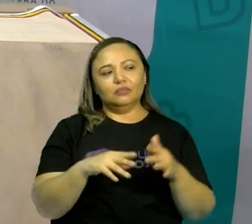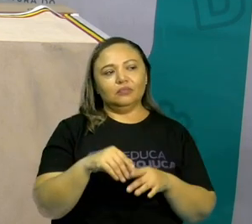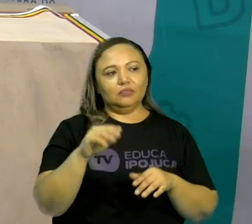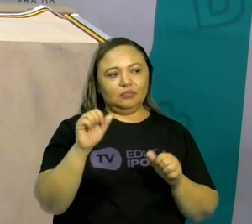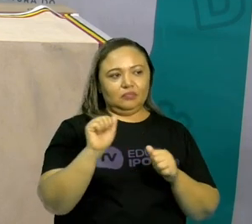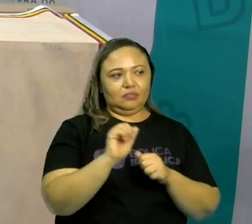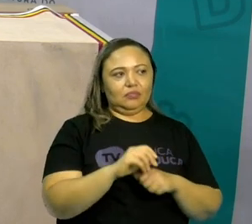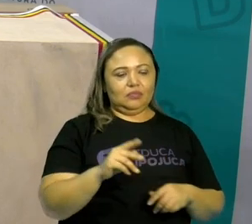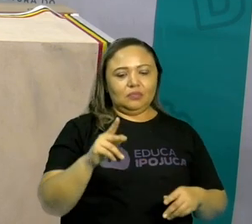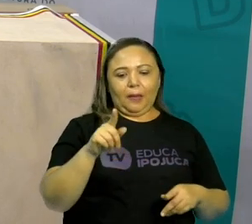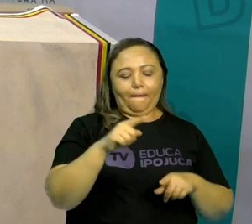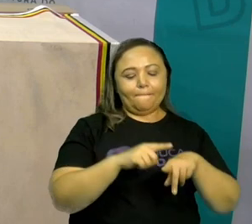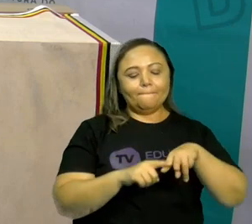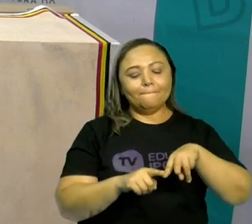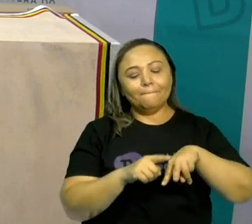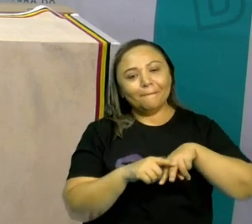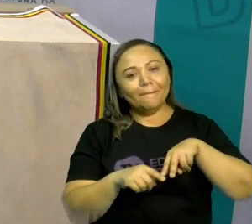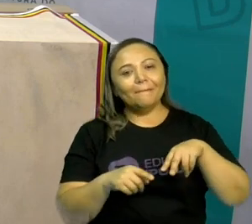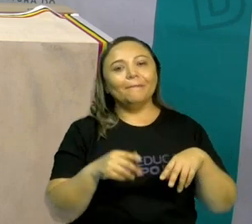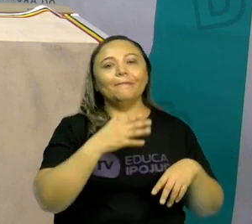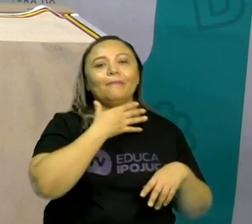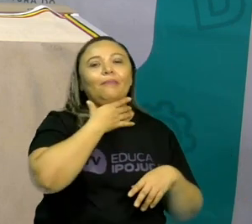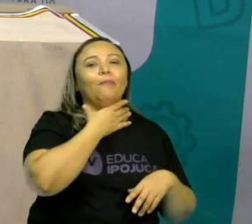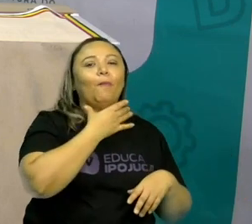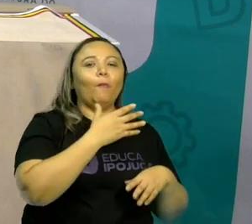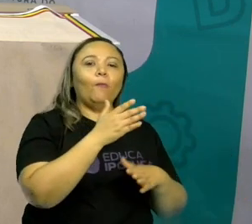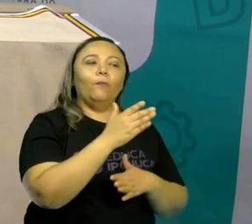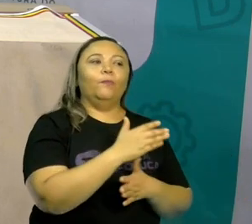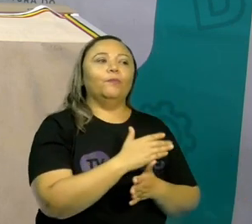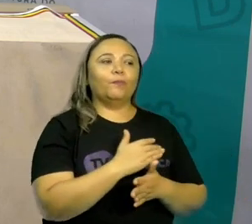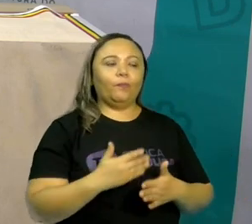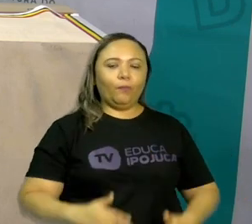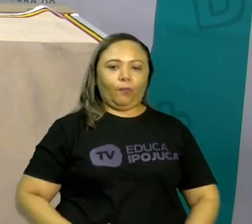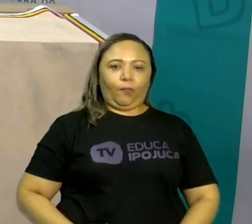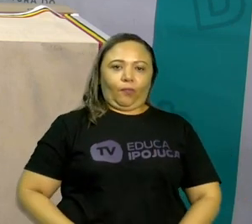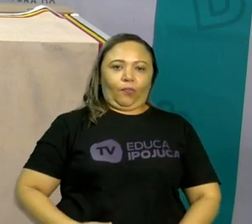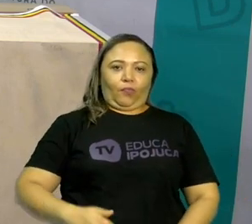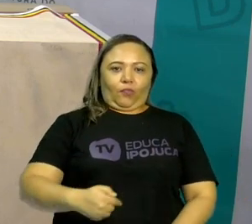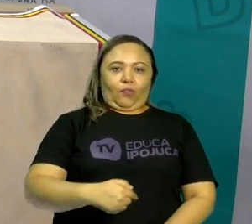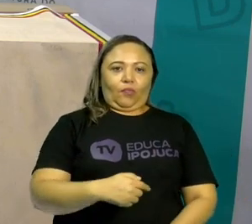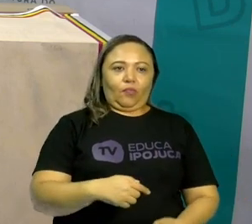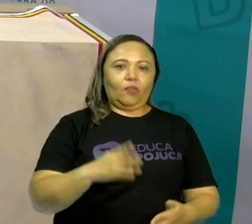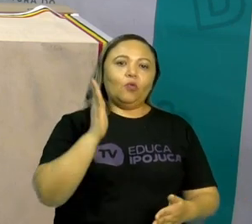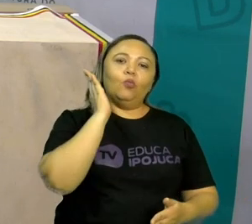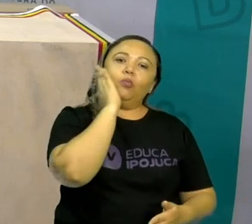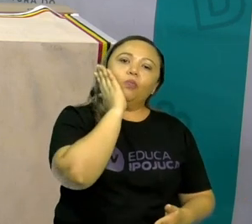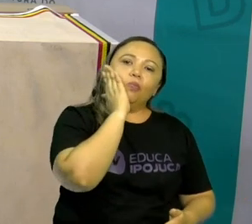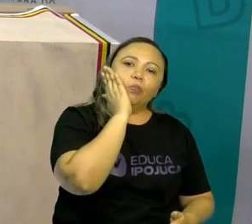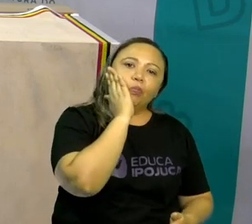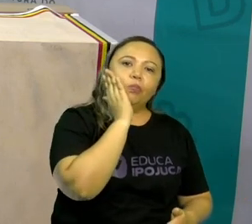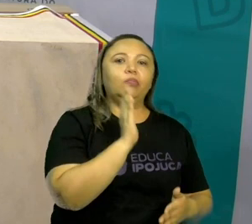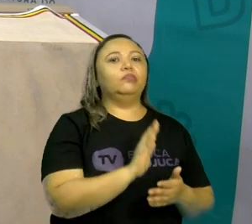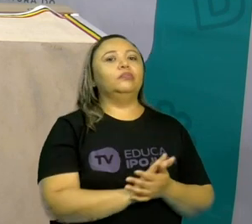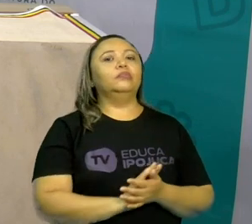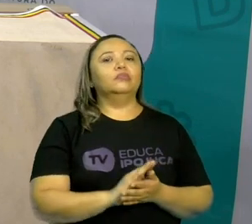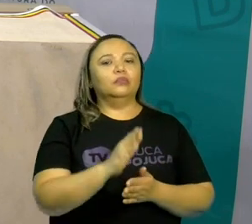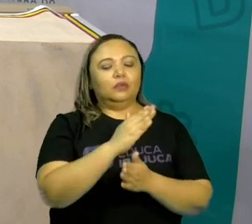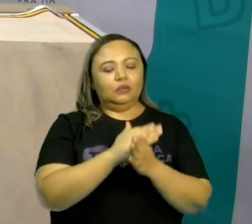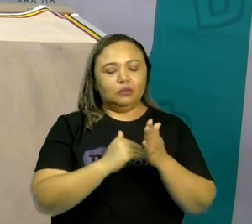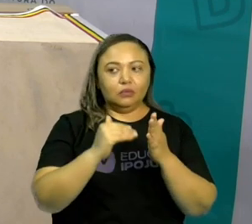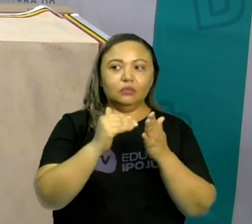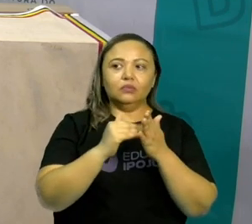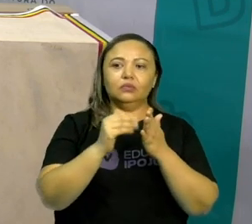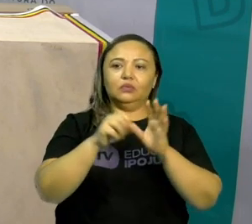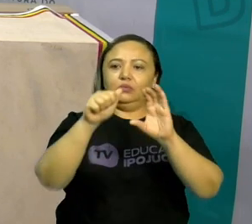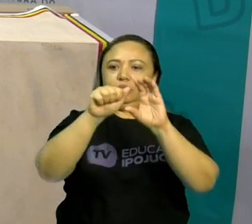das mãos, das pernas, do pescocinho, da barriguinha, do nosso bumbum. Todas